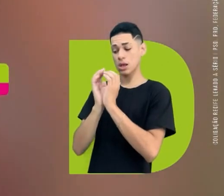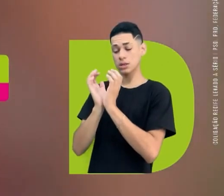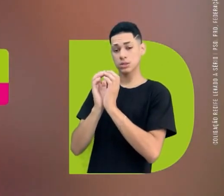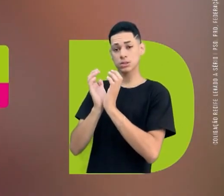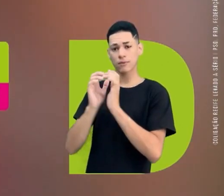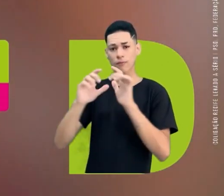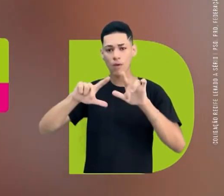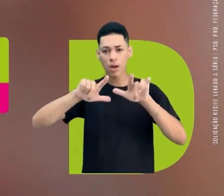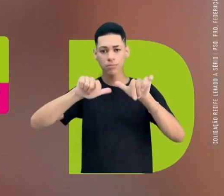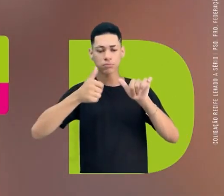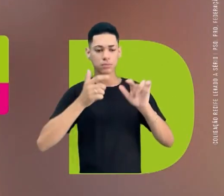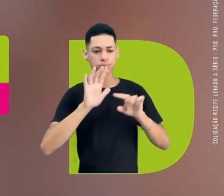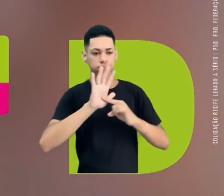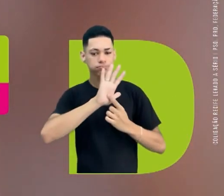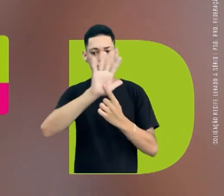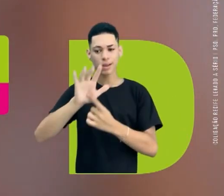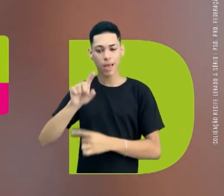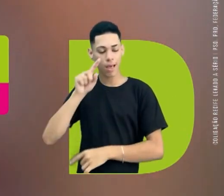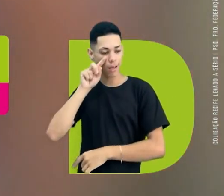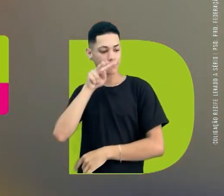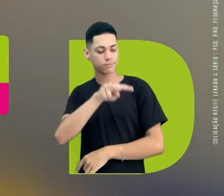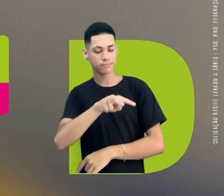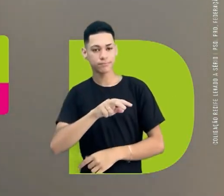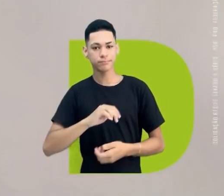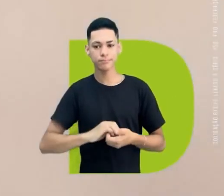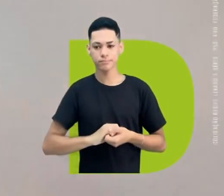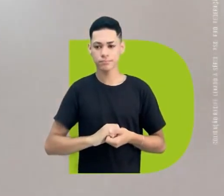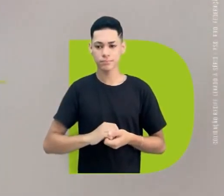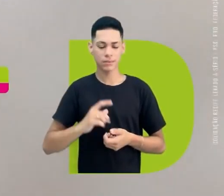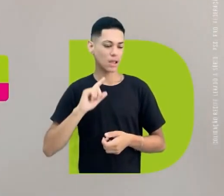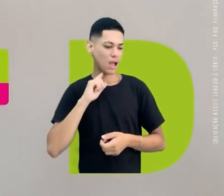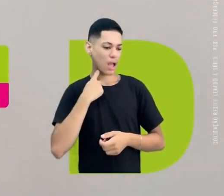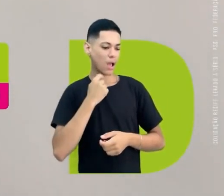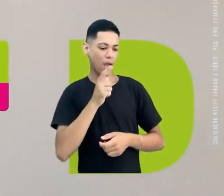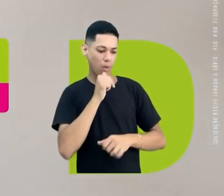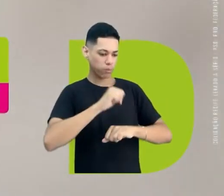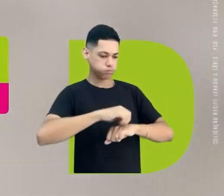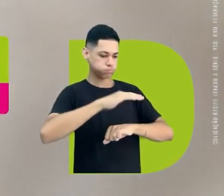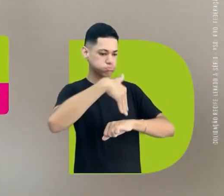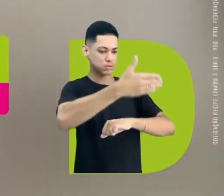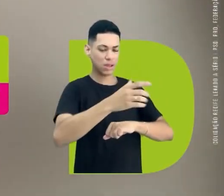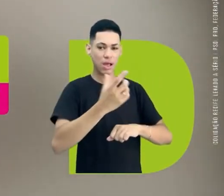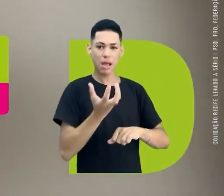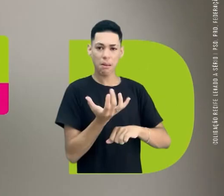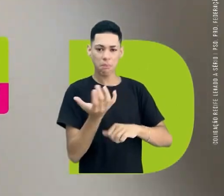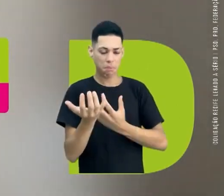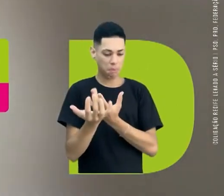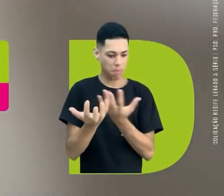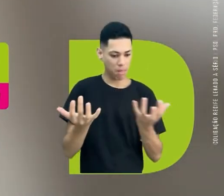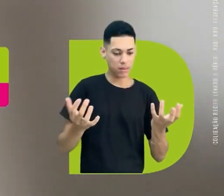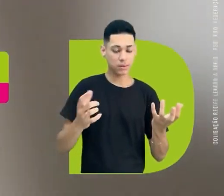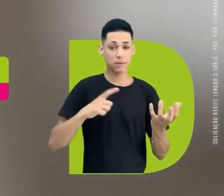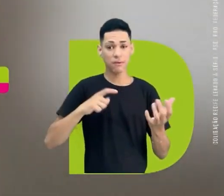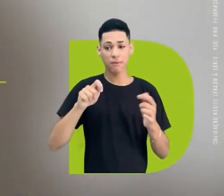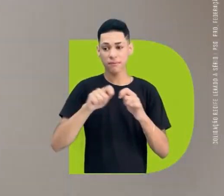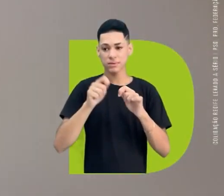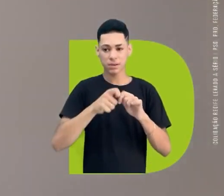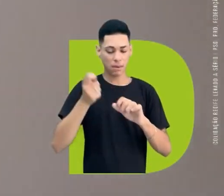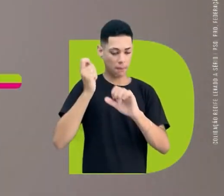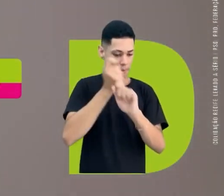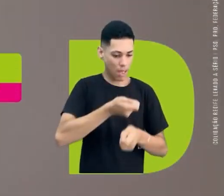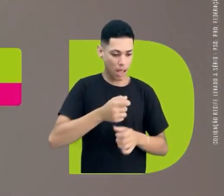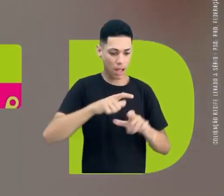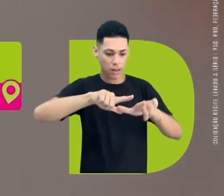O meu Recife sem filtro é esse aqui. Desgoto a céu aberto, capim, mato, cobrindo aqui a rua.